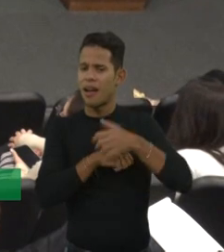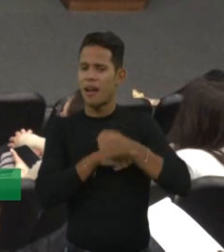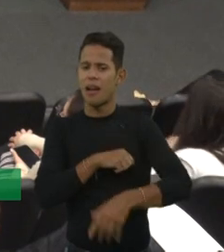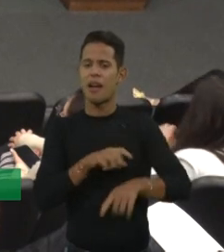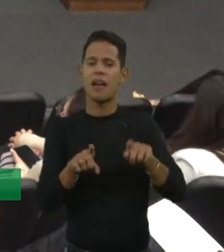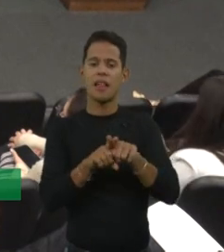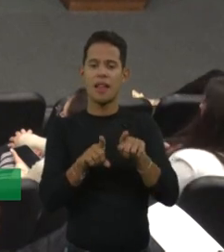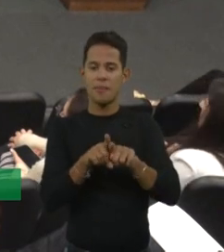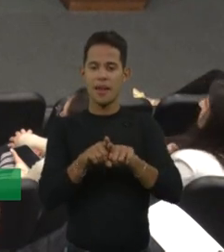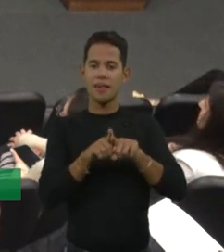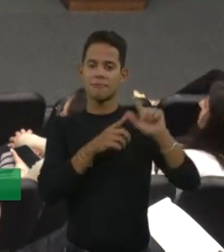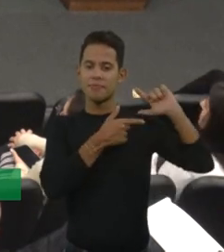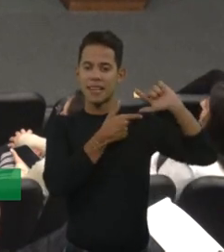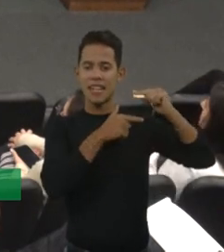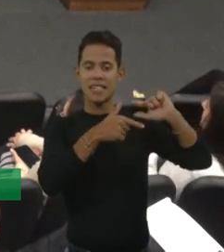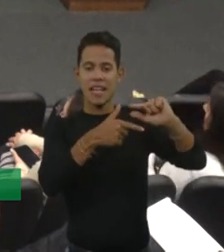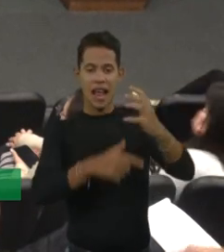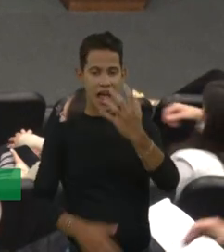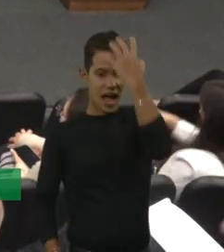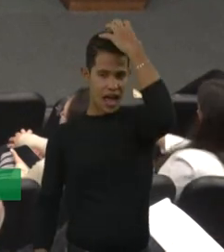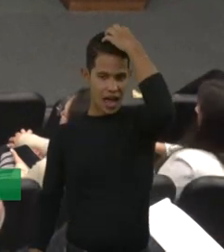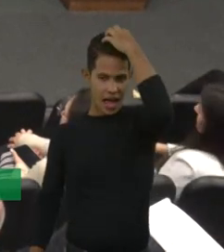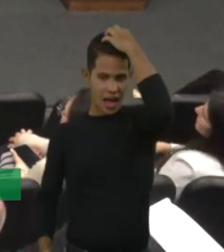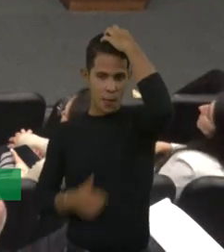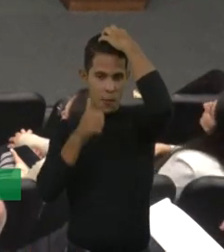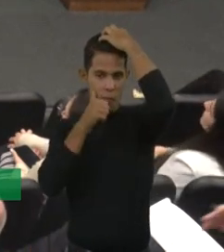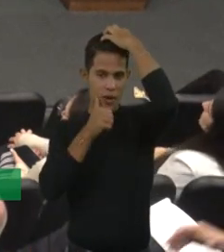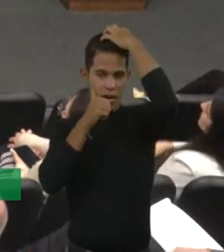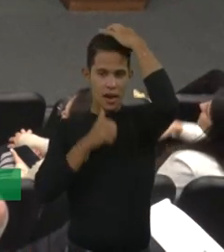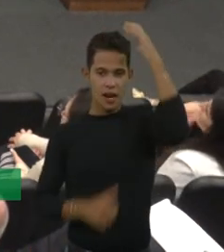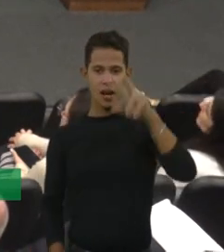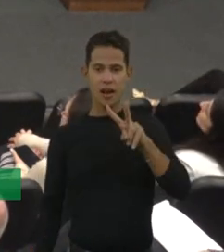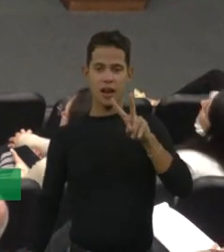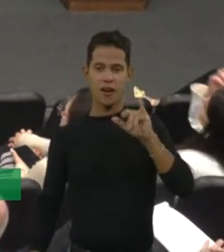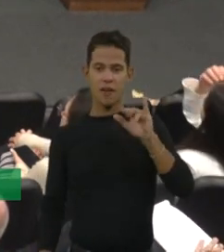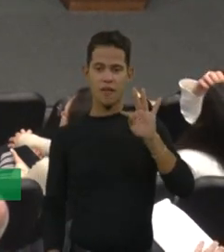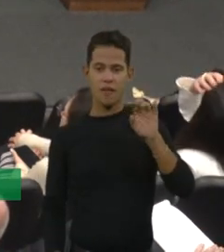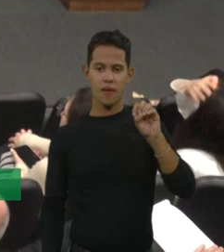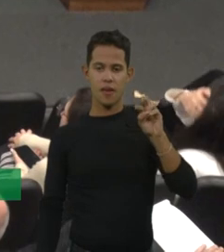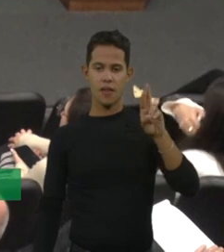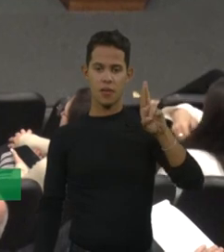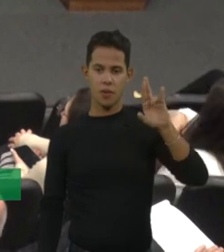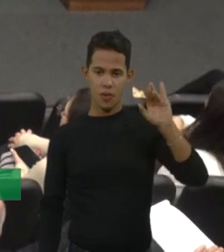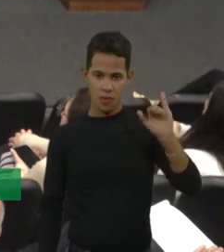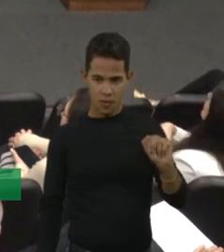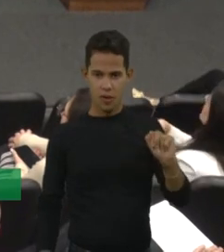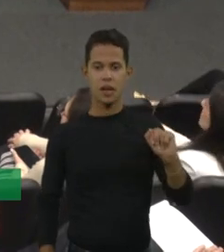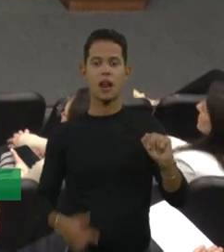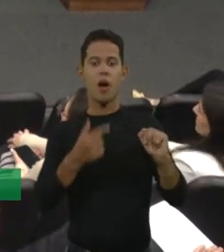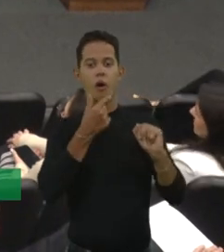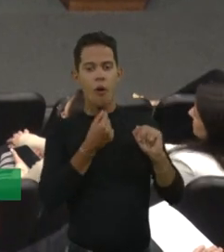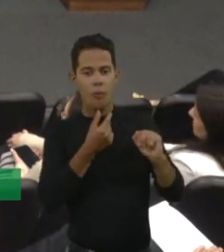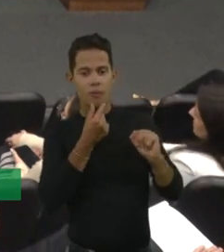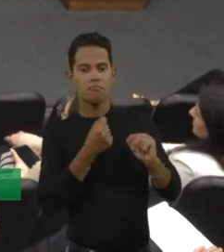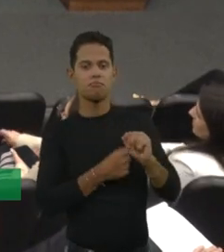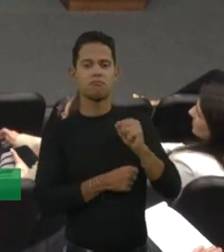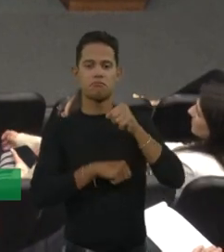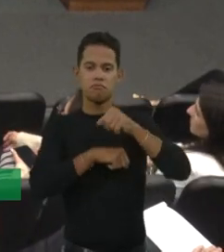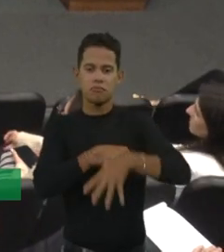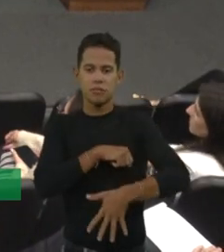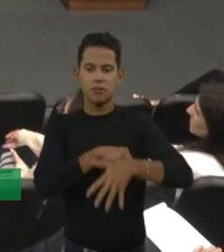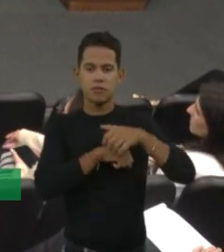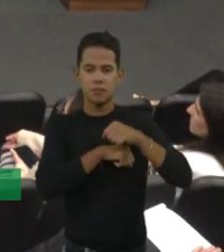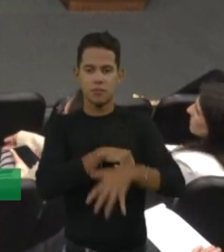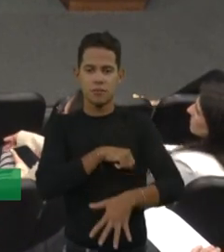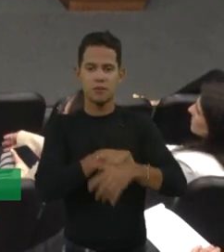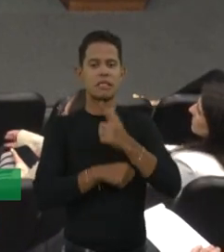Vitória, que também tinham sangramentos. Os meninos eram uma característica. E hoje se sabe que essa descendência era